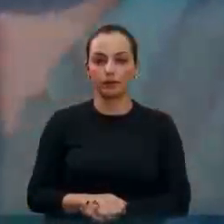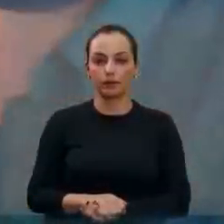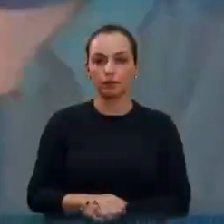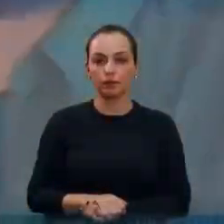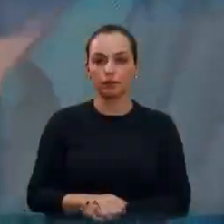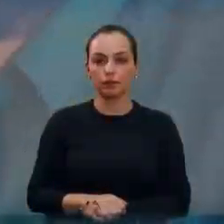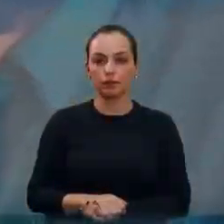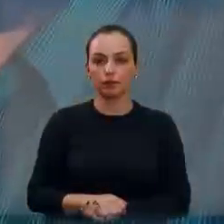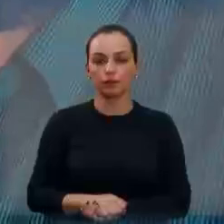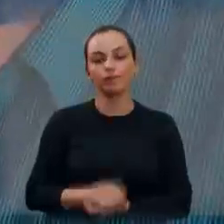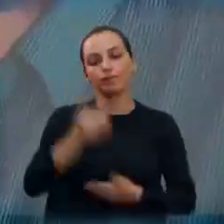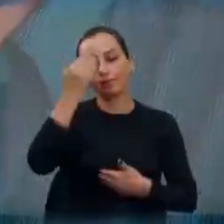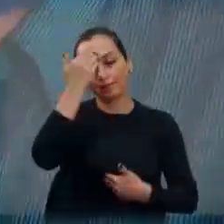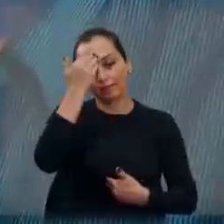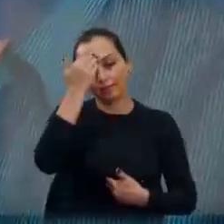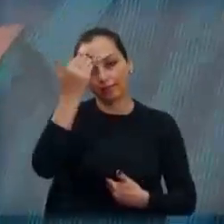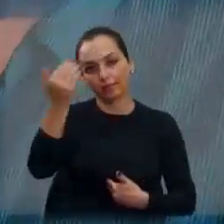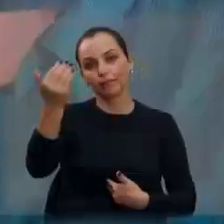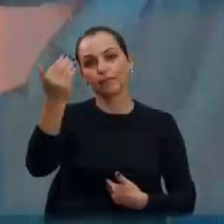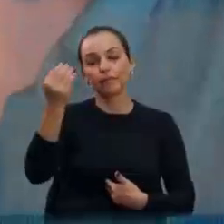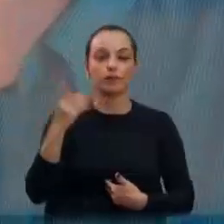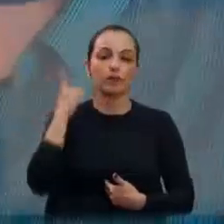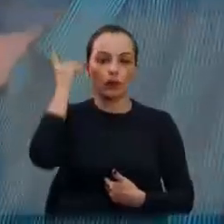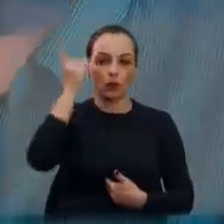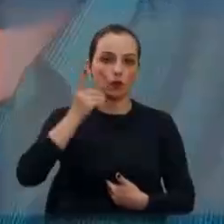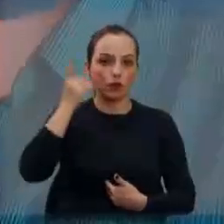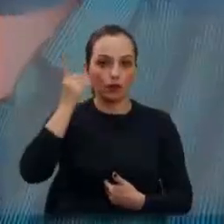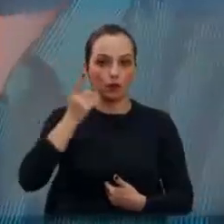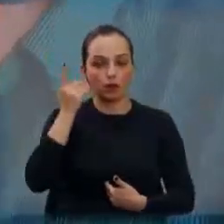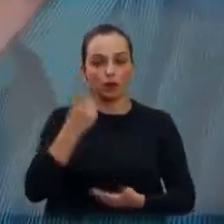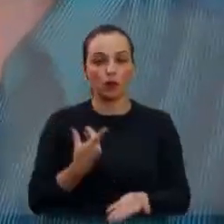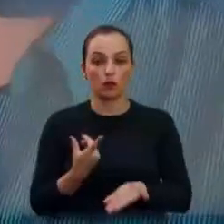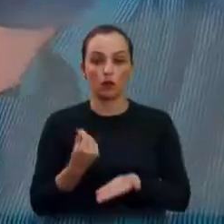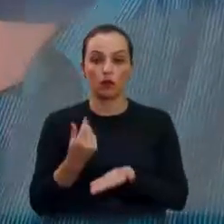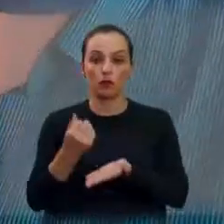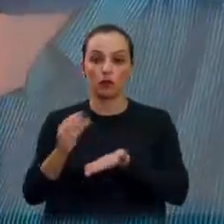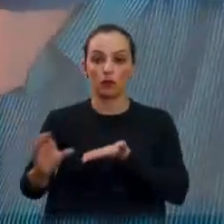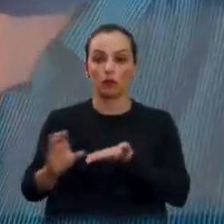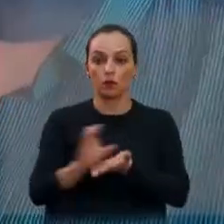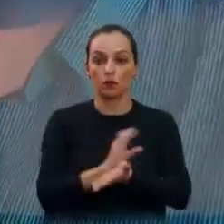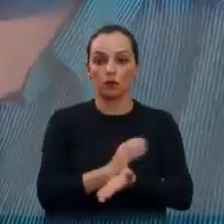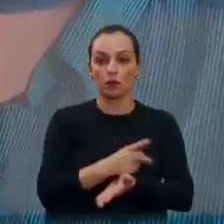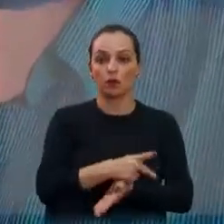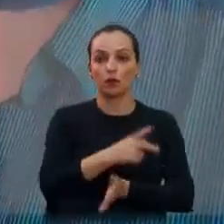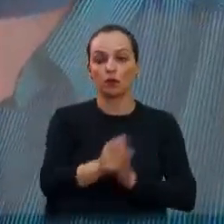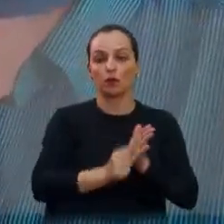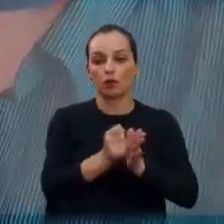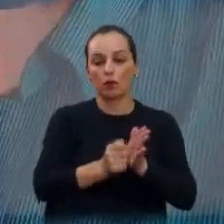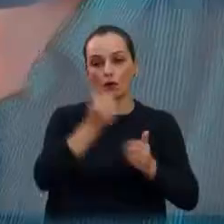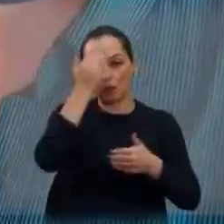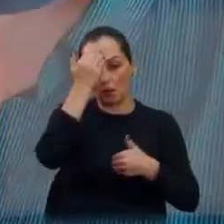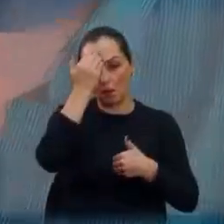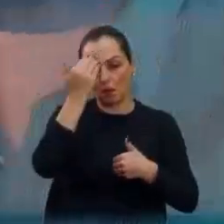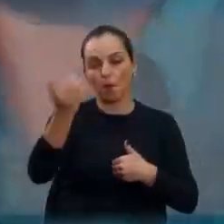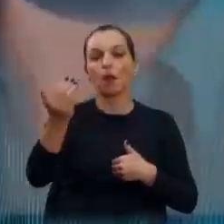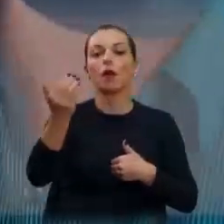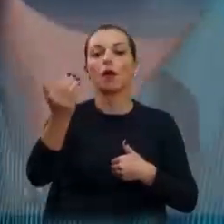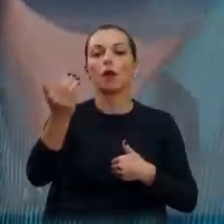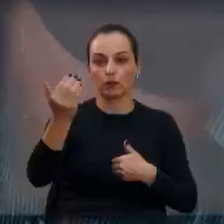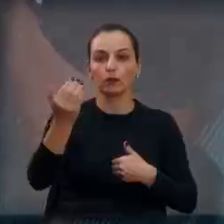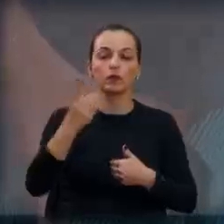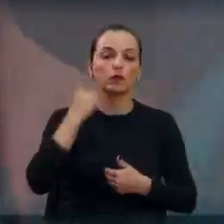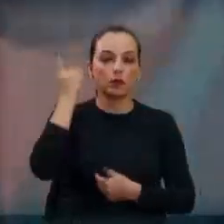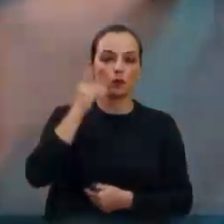Obrigado. Gostaria de agradecer ao deputado por estar enviando essa emenda para Araraquara. Muito obrigado ao